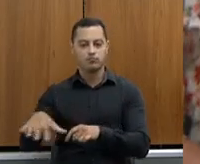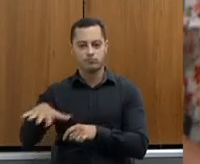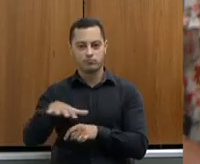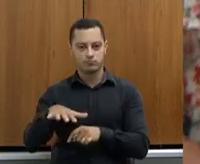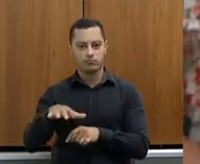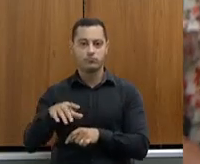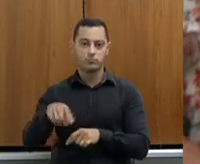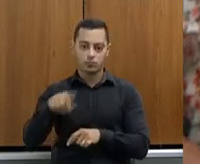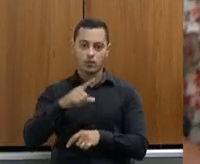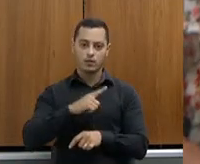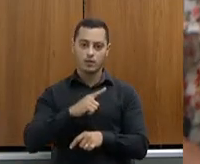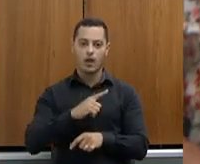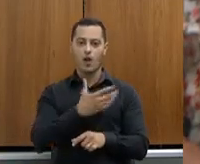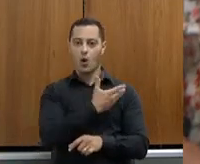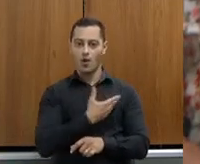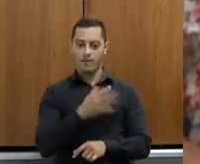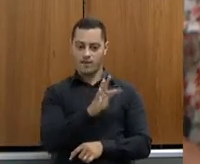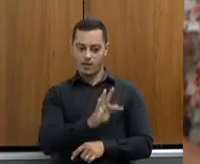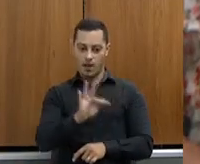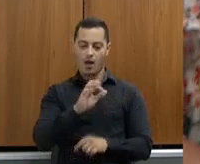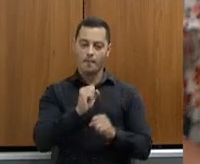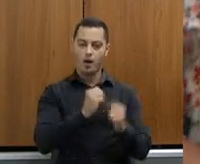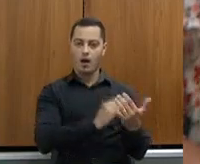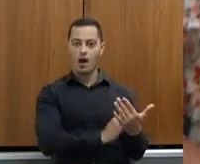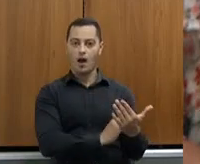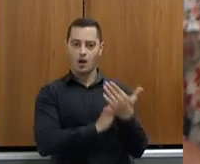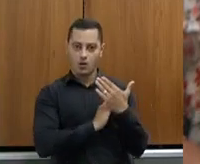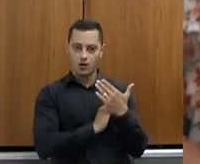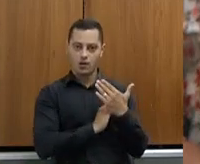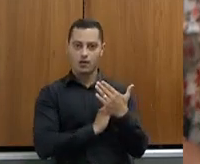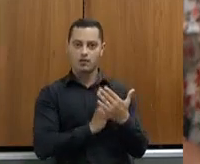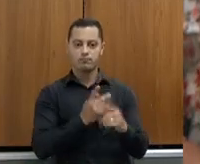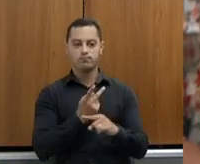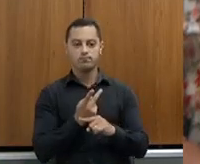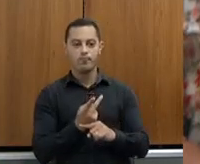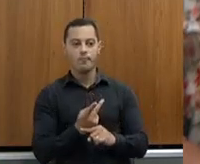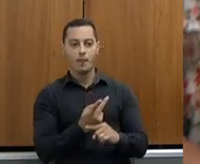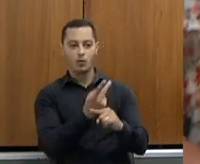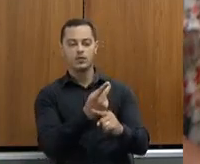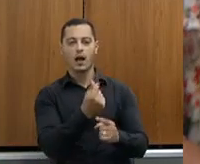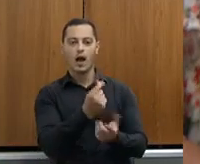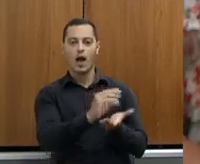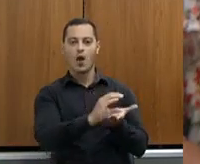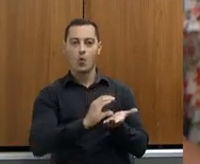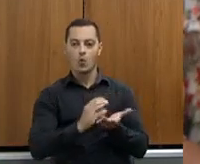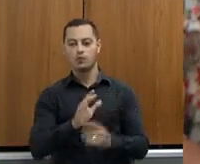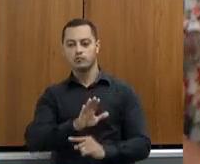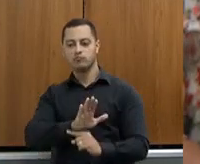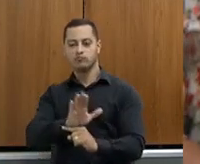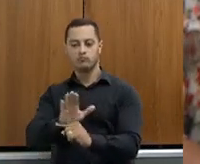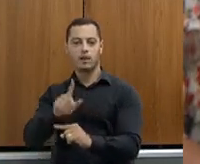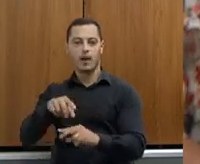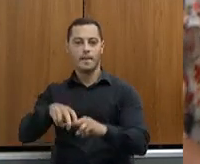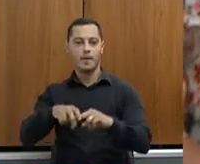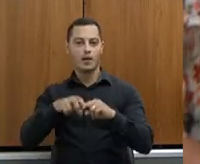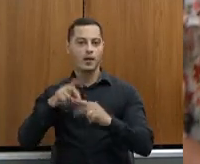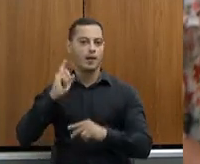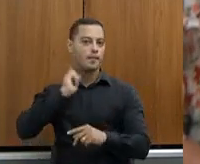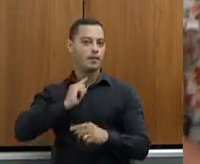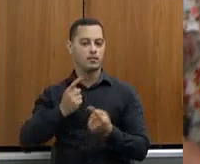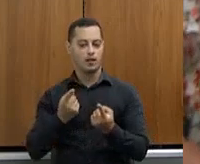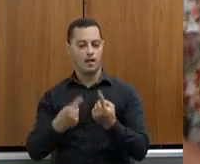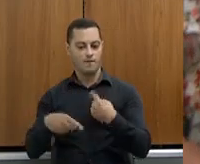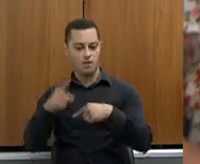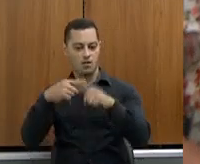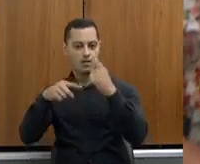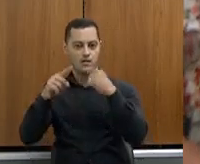recursos no governo federal para nos amparar aqui, e temos buscado durante esses anos todos, por isso que Minas evoluiu tanto nesse